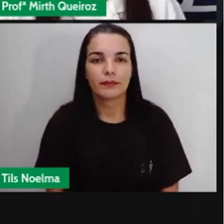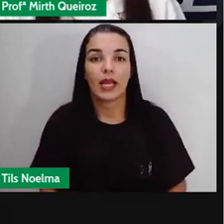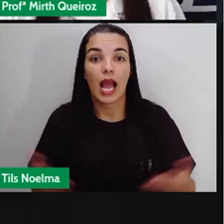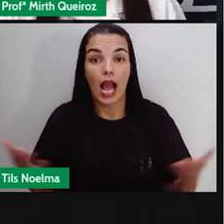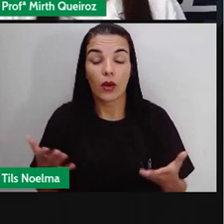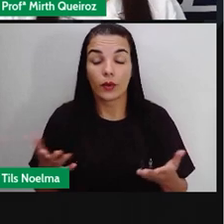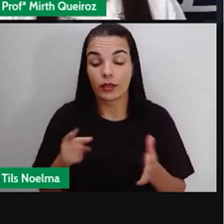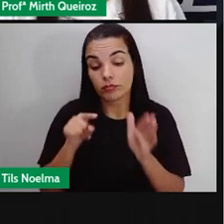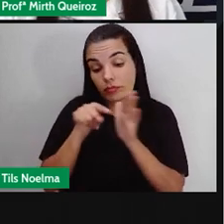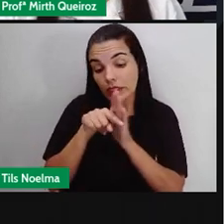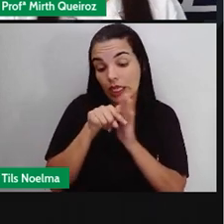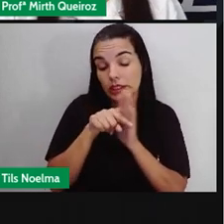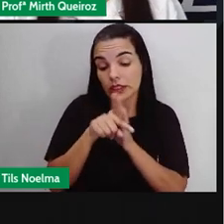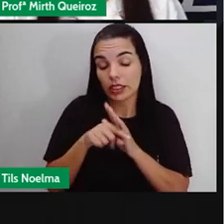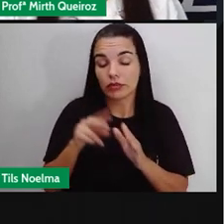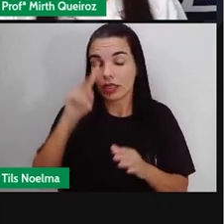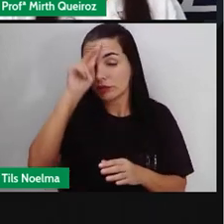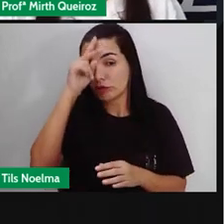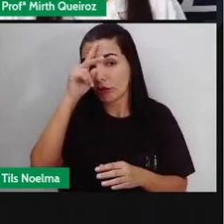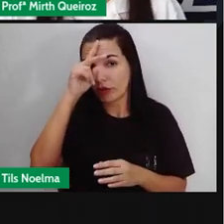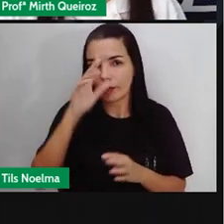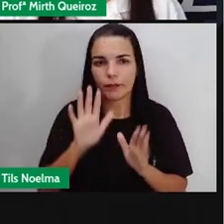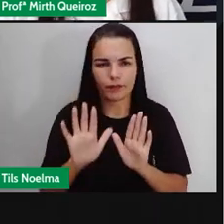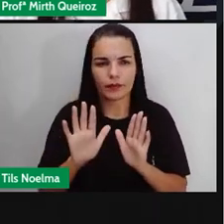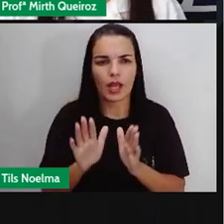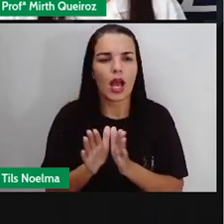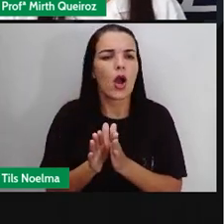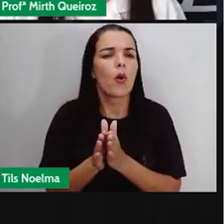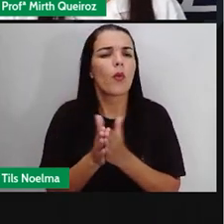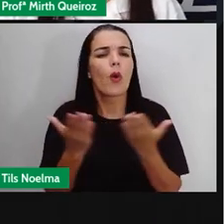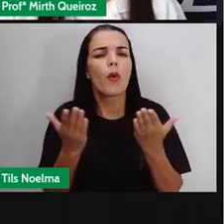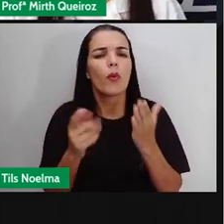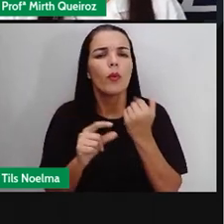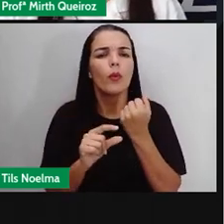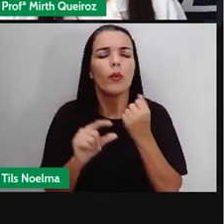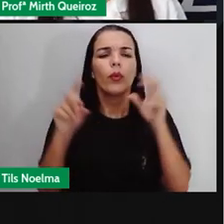Analisando o conto Qual o título da história?